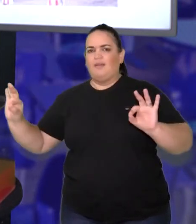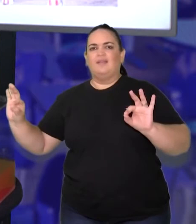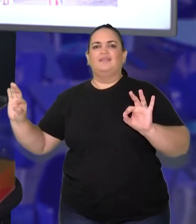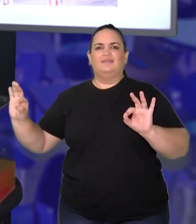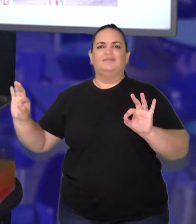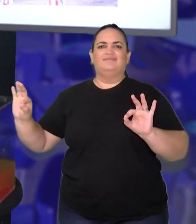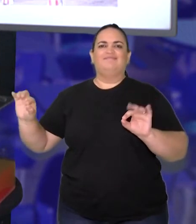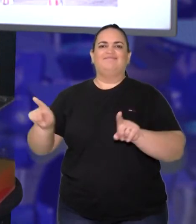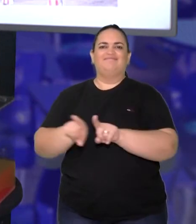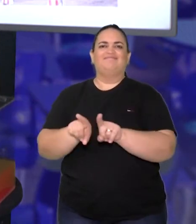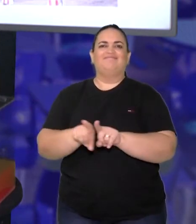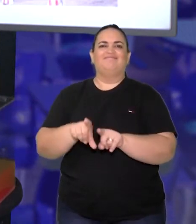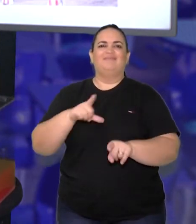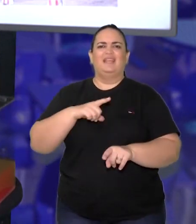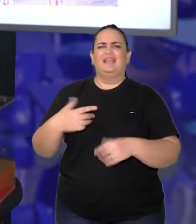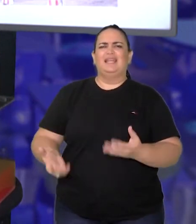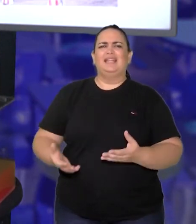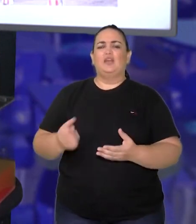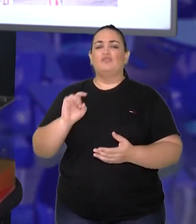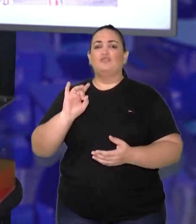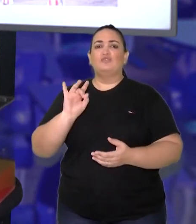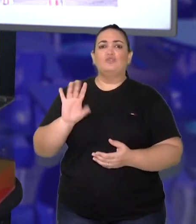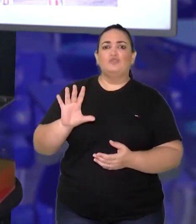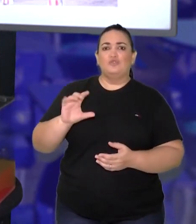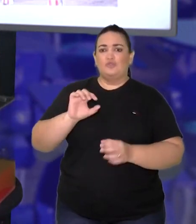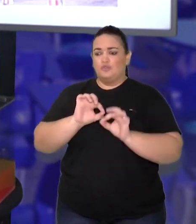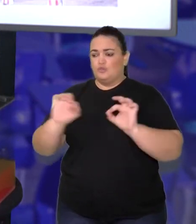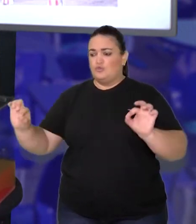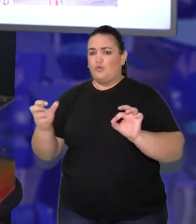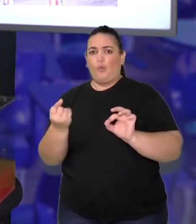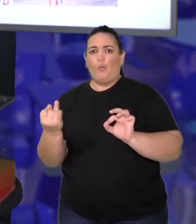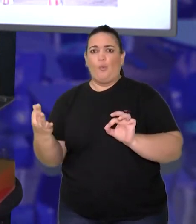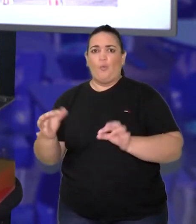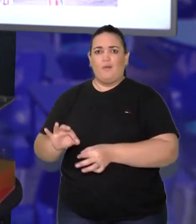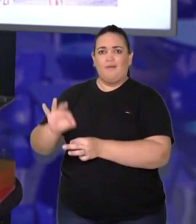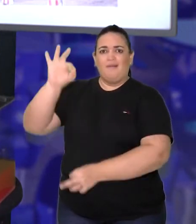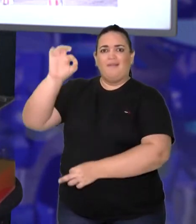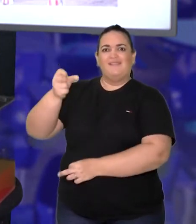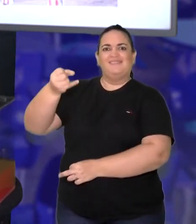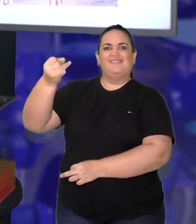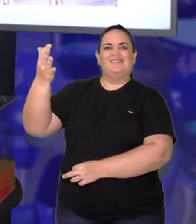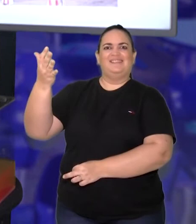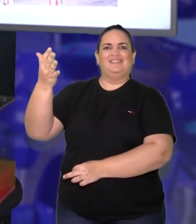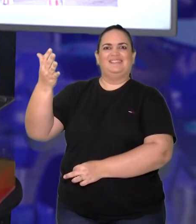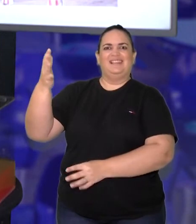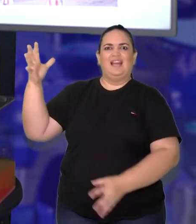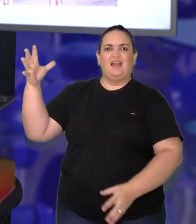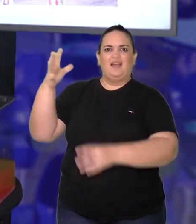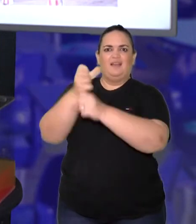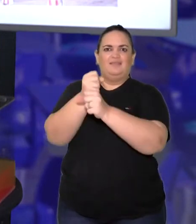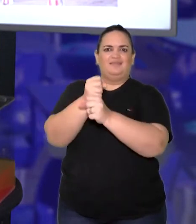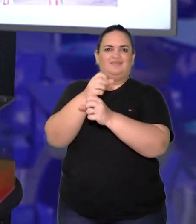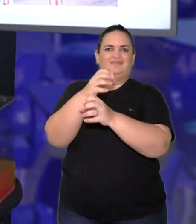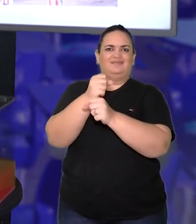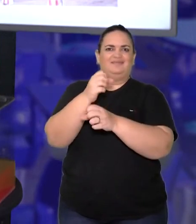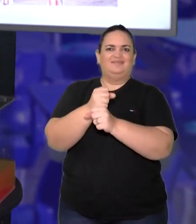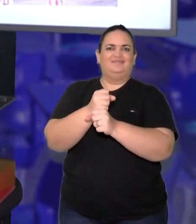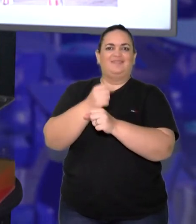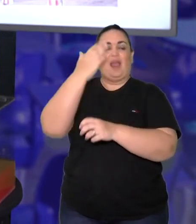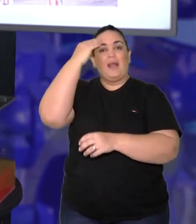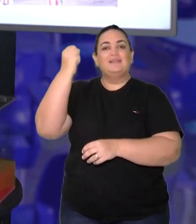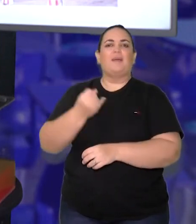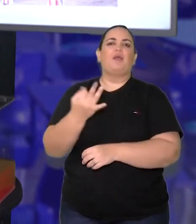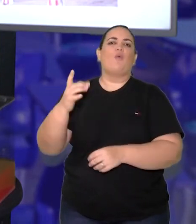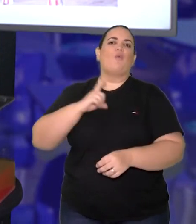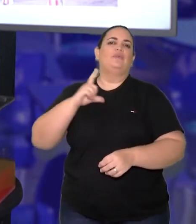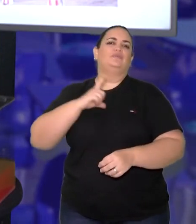A gente pega cada medida para tomar como base e tem uma referência para os demais objetos que estão empilhados.